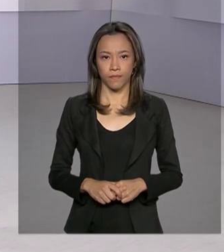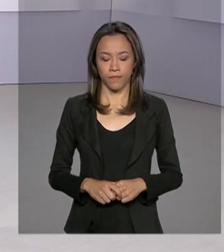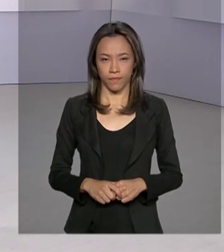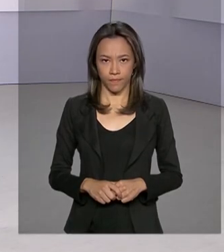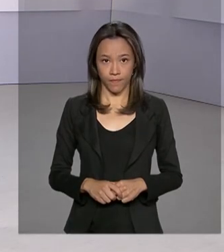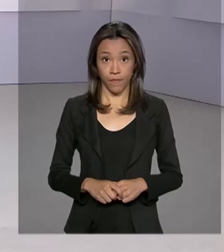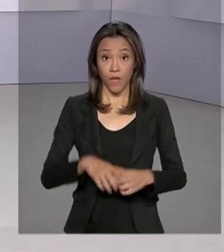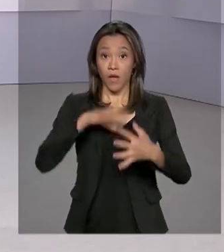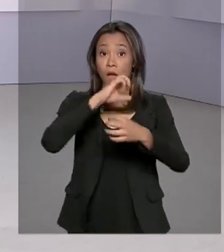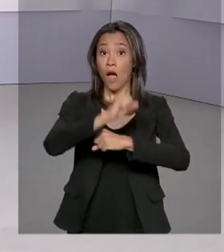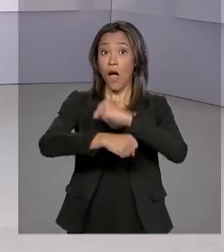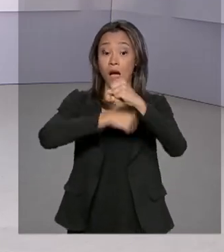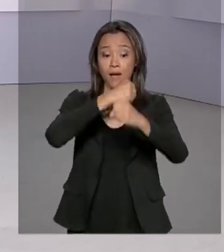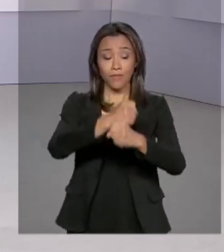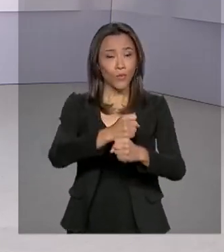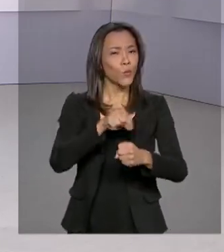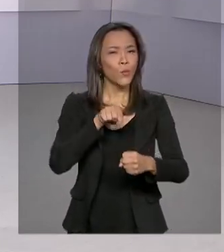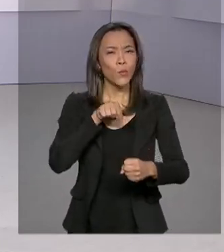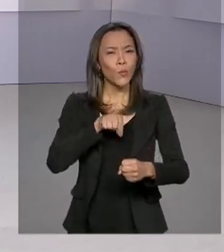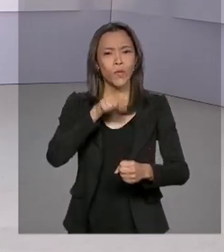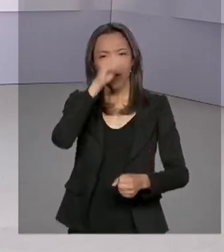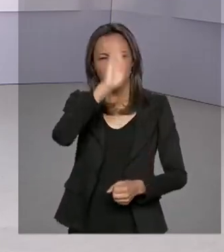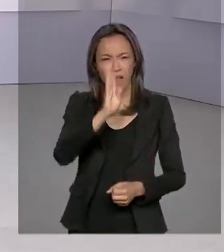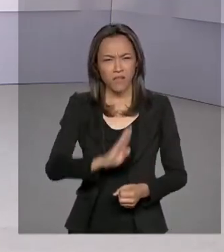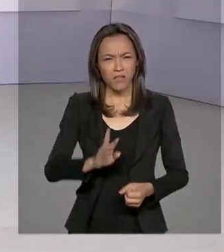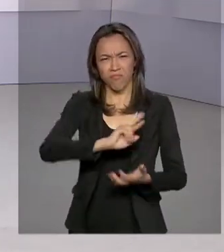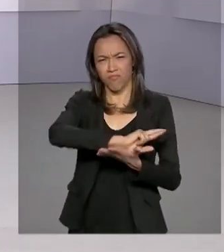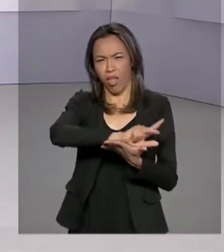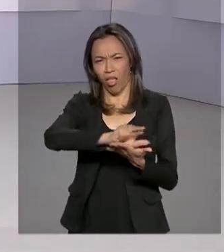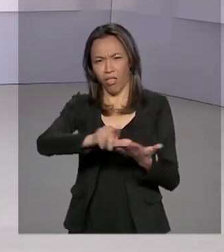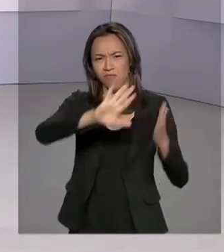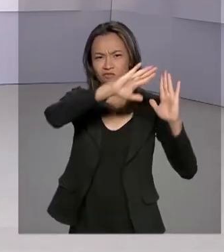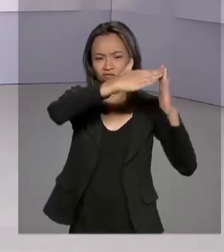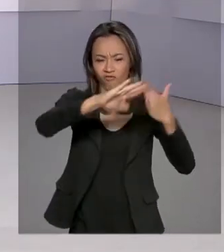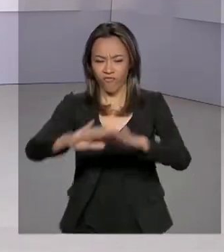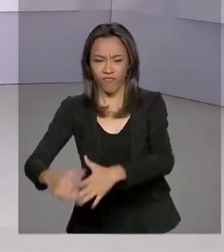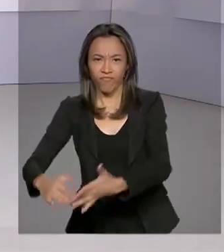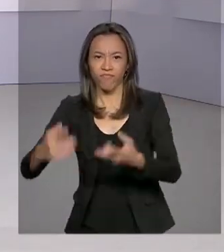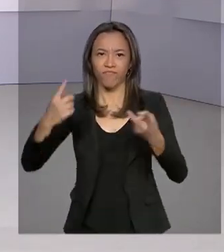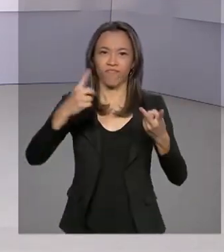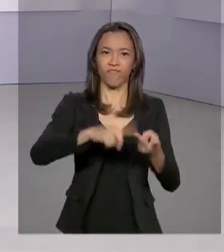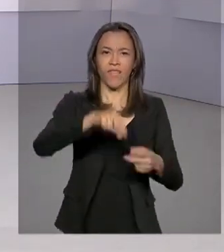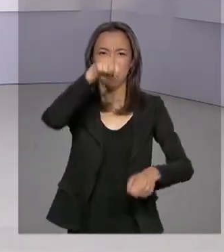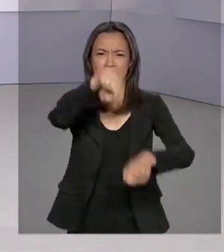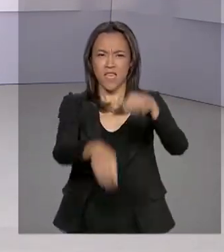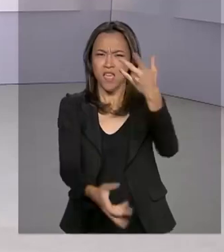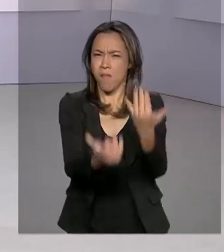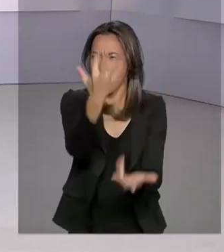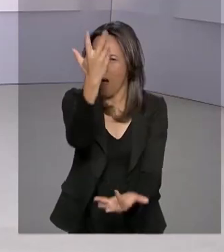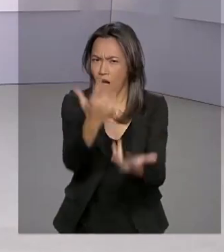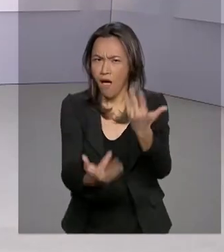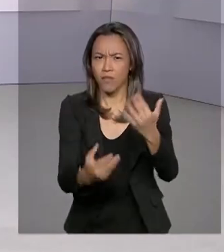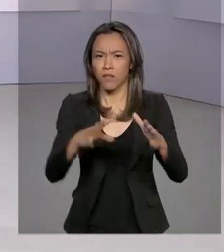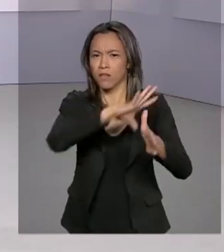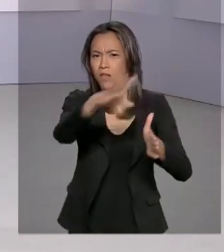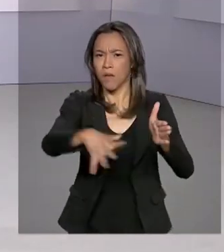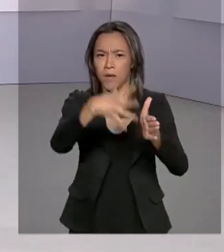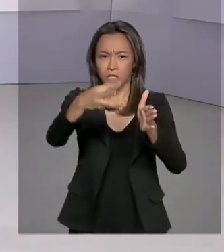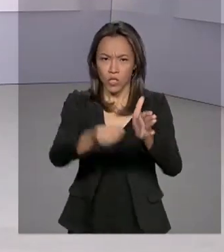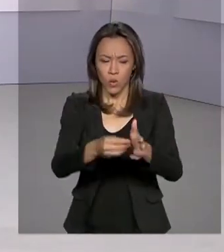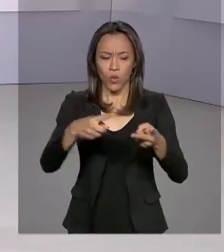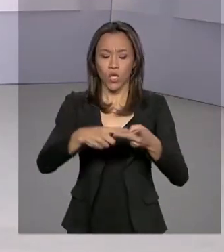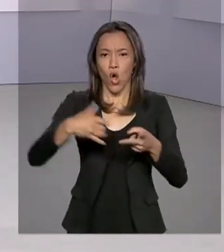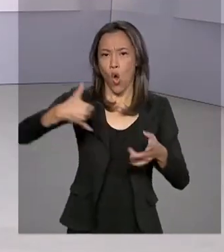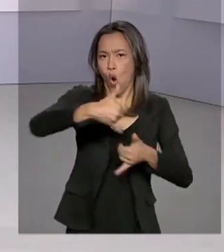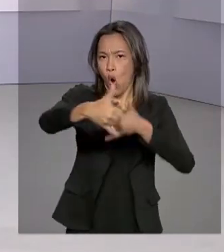No ano em que o Brasil passou por desastres ambientais como queimadas na Amazônia e o derramamento